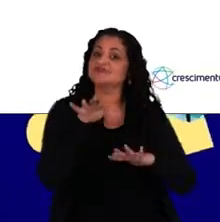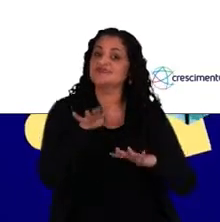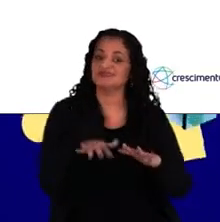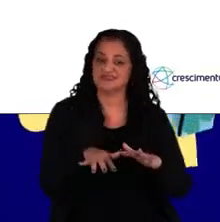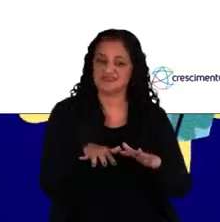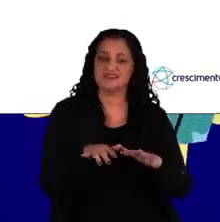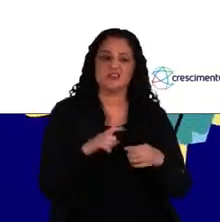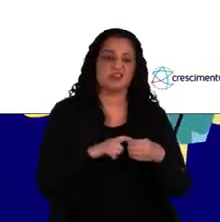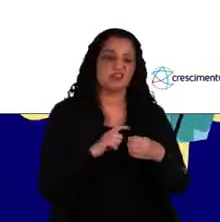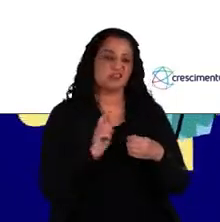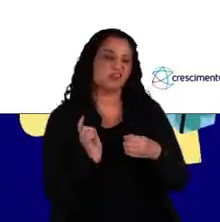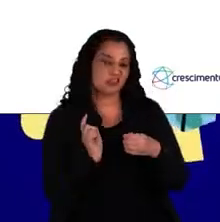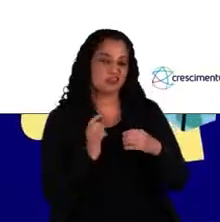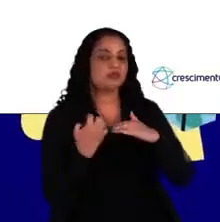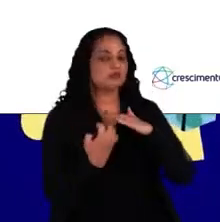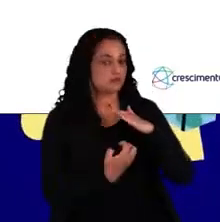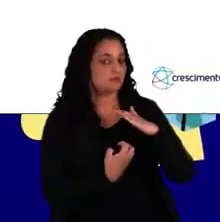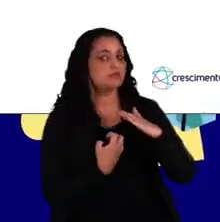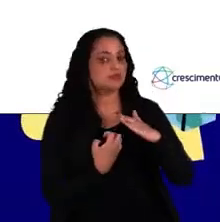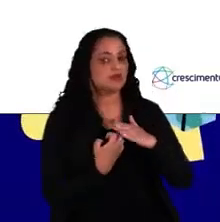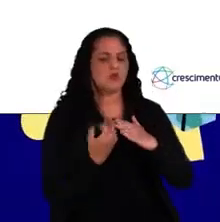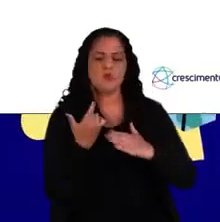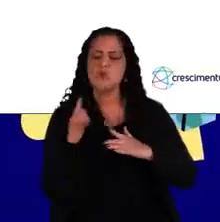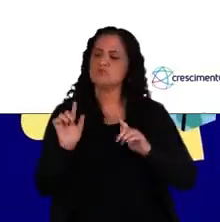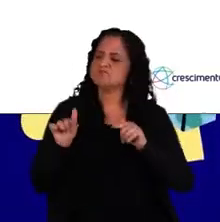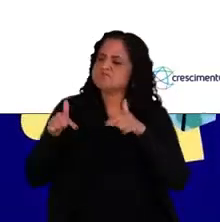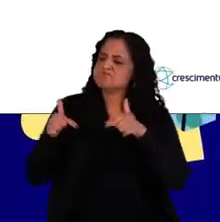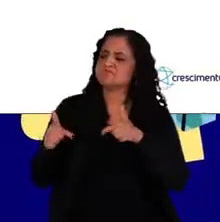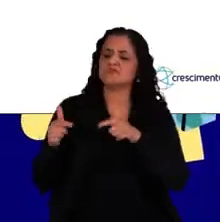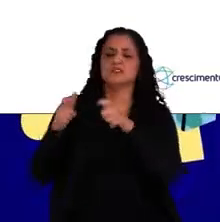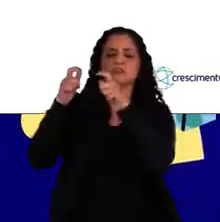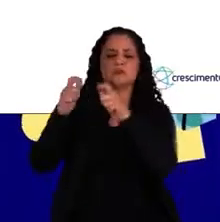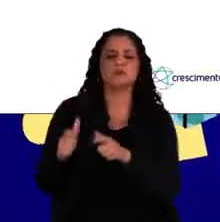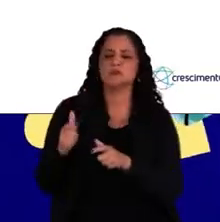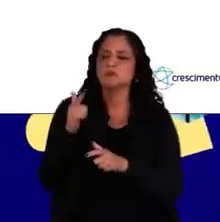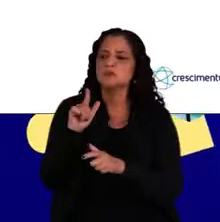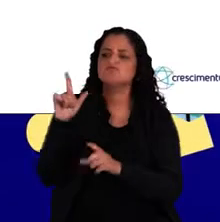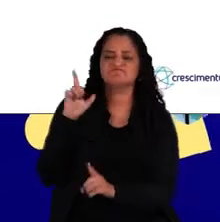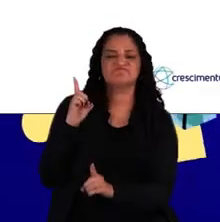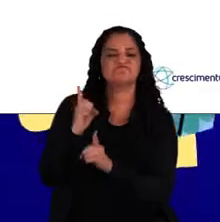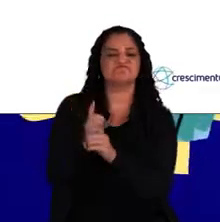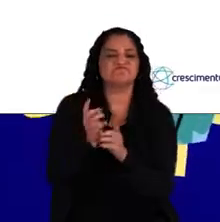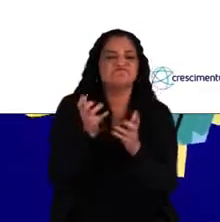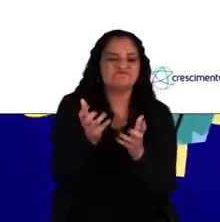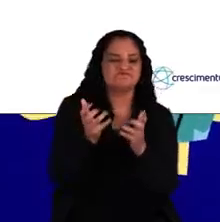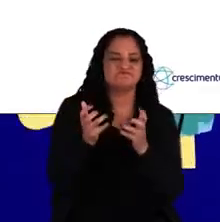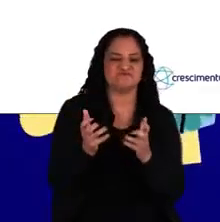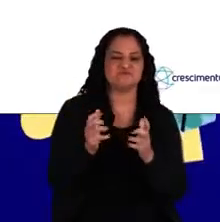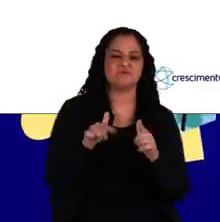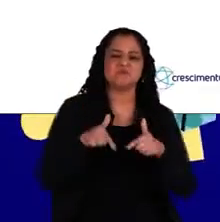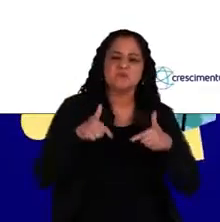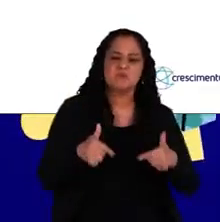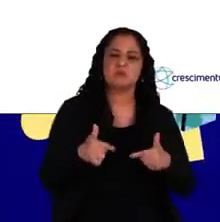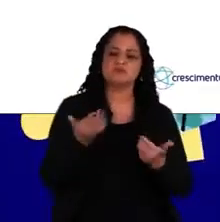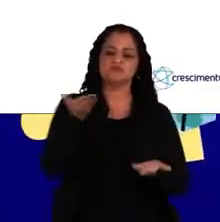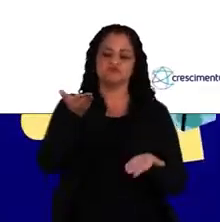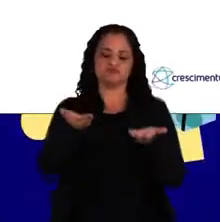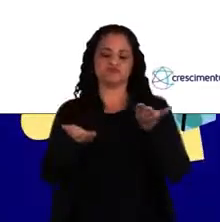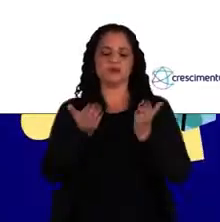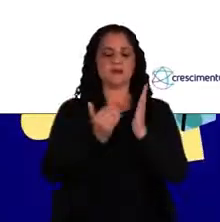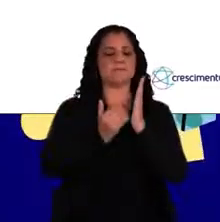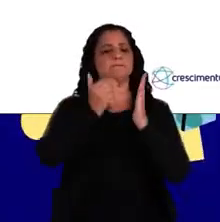sim, acabam se desligando de uma organização pra buscar isso em outro lugar. Pessoas buscando um maior